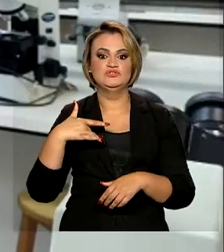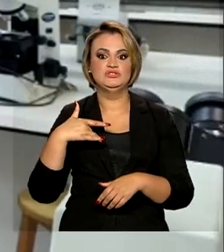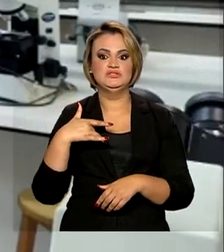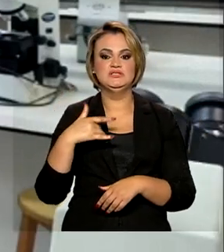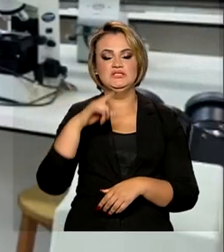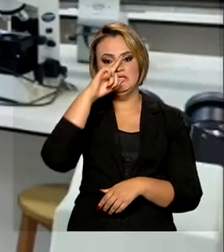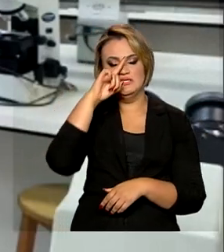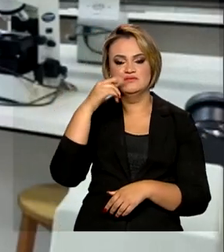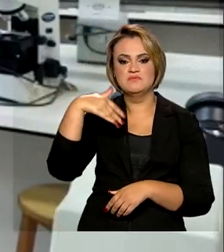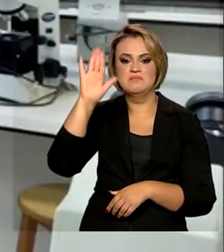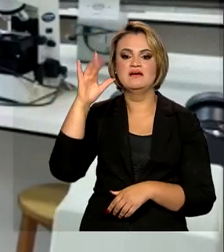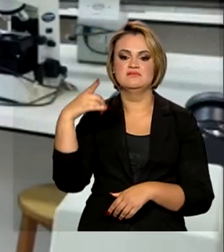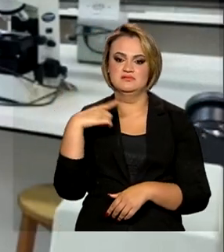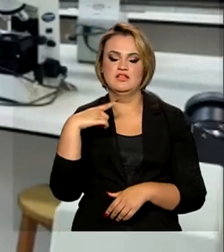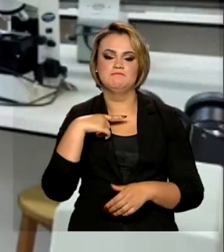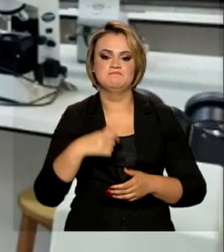de impostos, clínicas e hospitais. BRASIL A